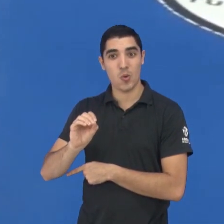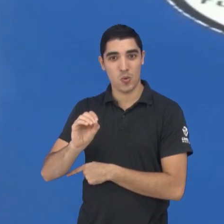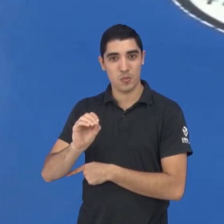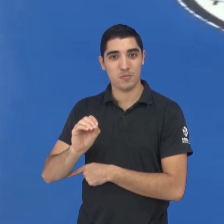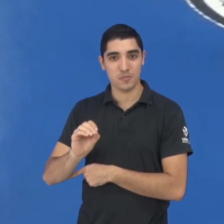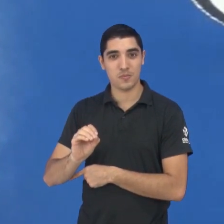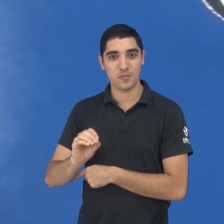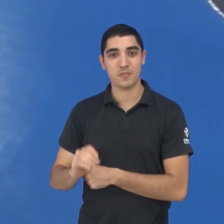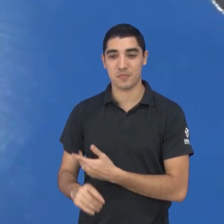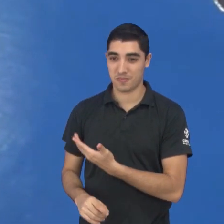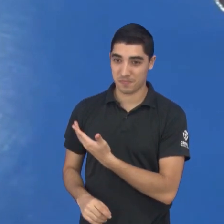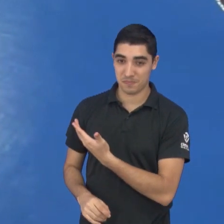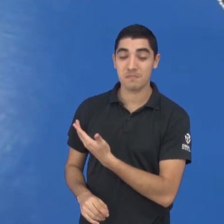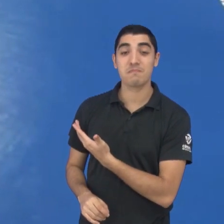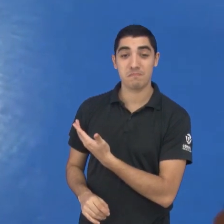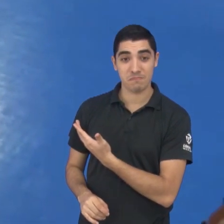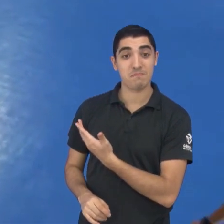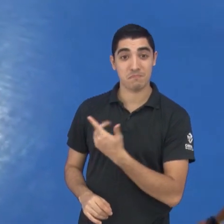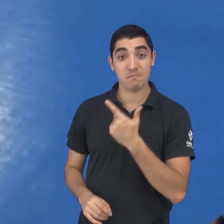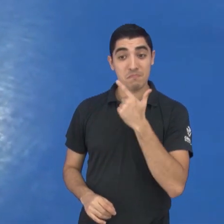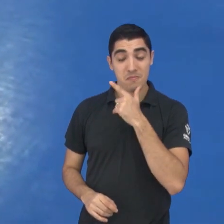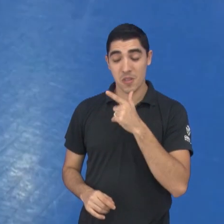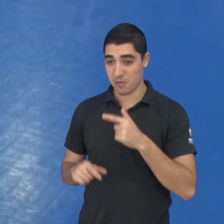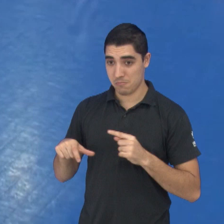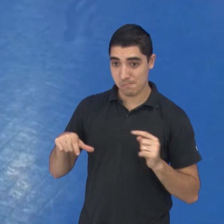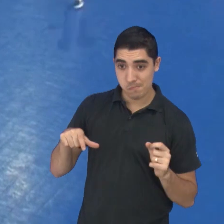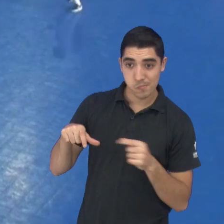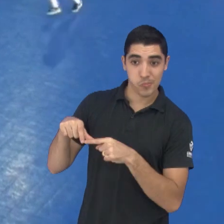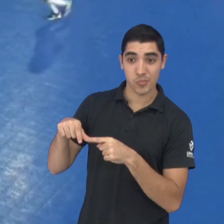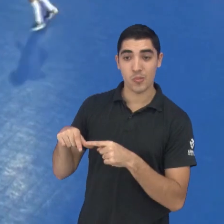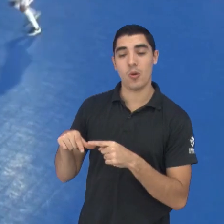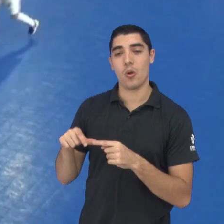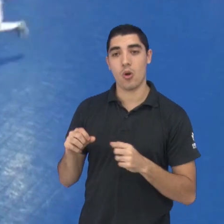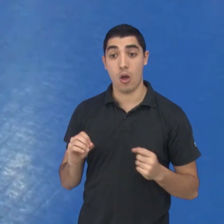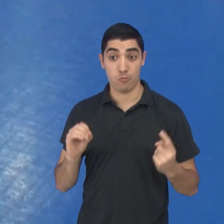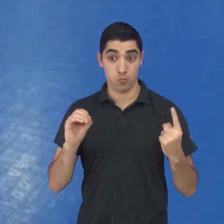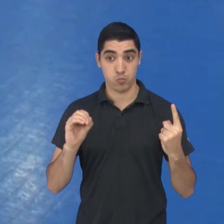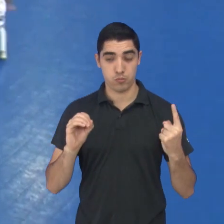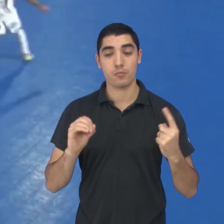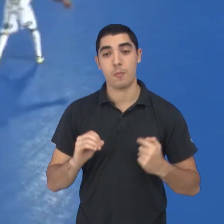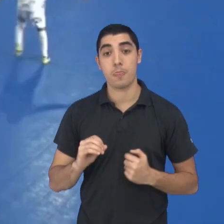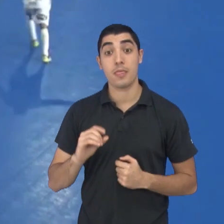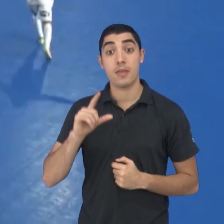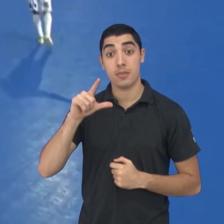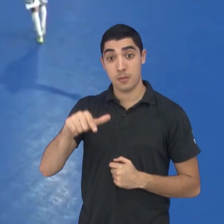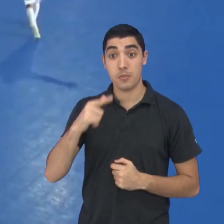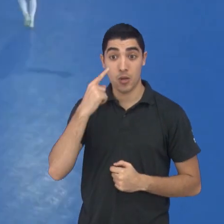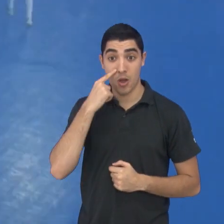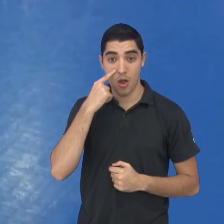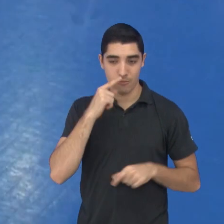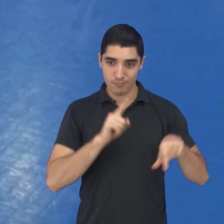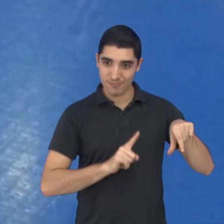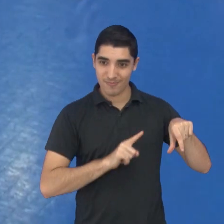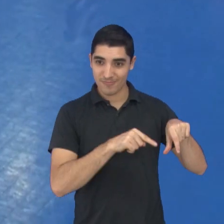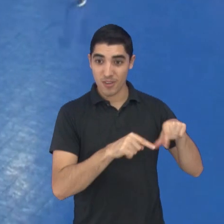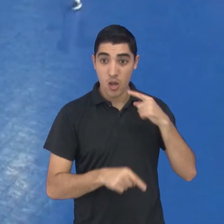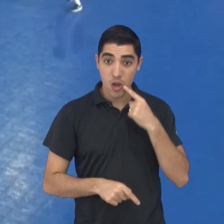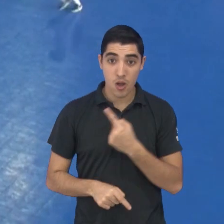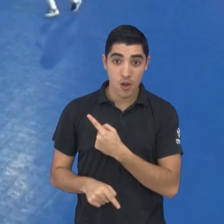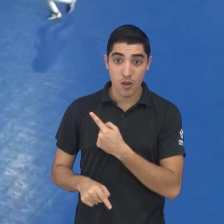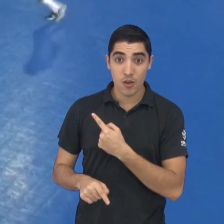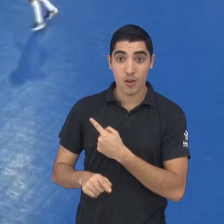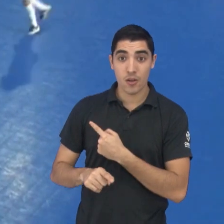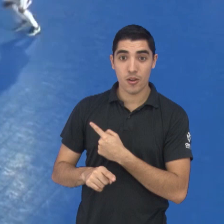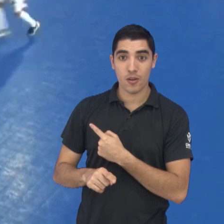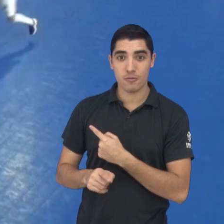Olha lá. Bola da tabelinha. O Igo acabou fazendo 1x0 no primeiro tempo. Foi o placar do primeiro tempo. Agora, escanteio. Olha só que beleza. O Japa bateu. E o Wesley,